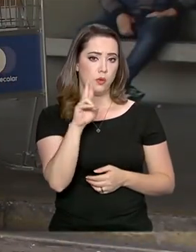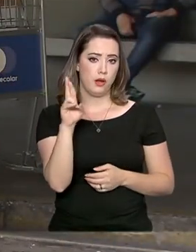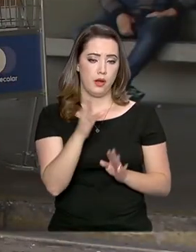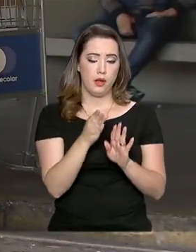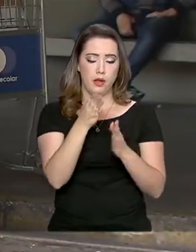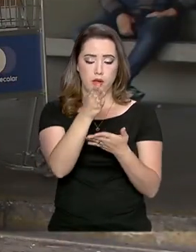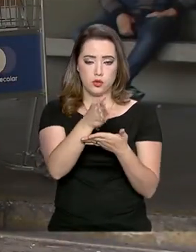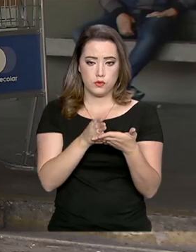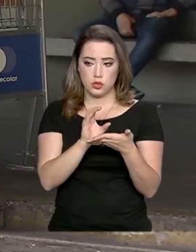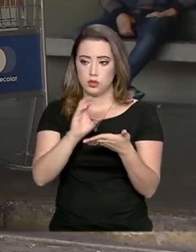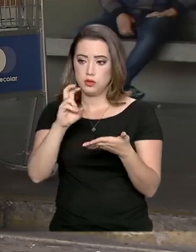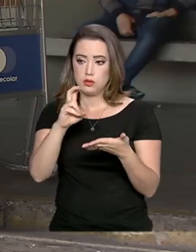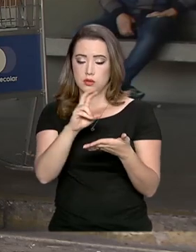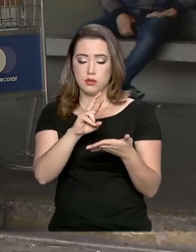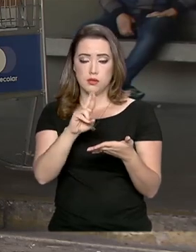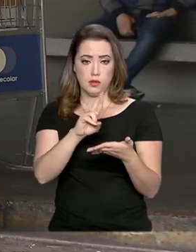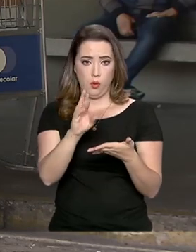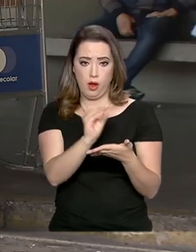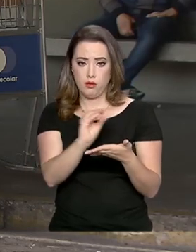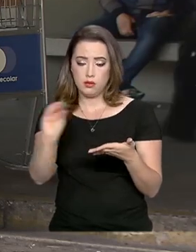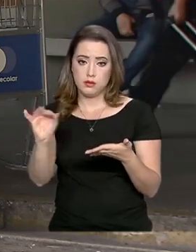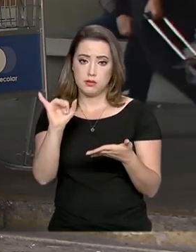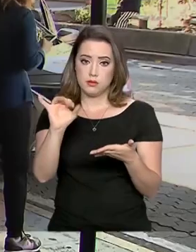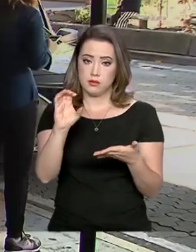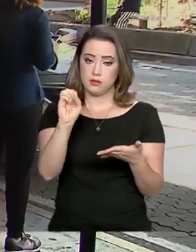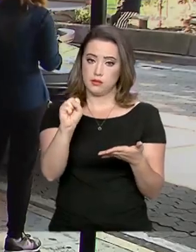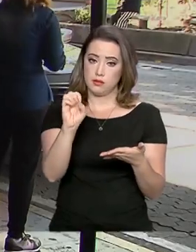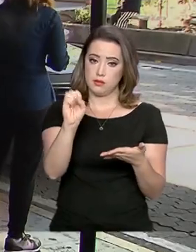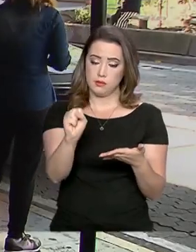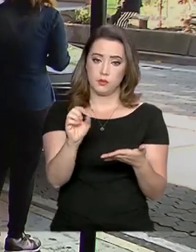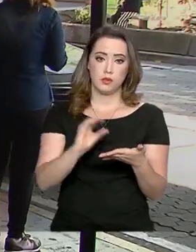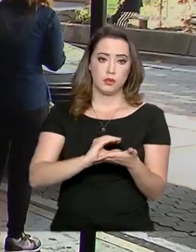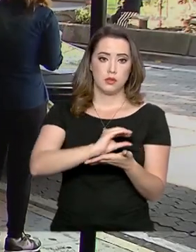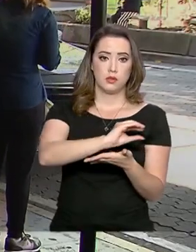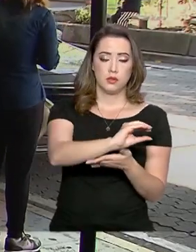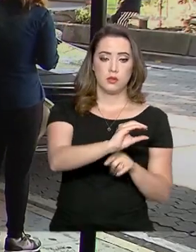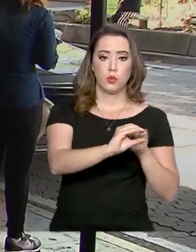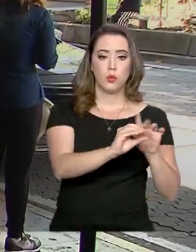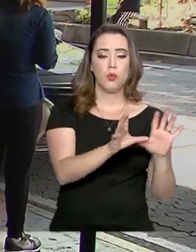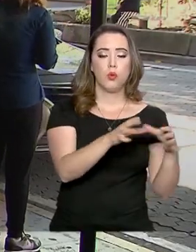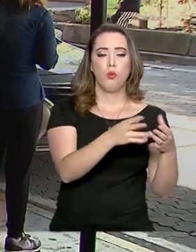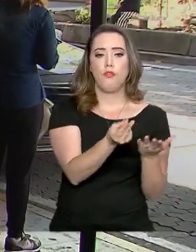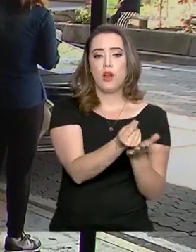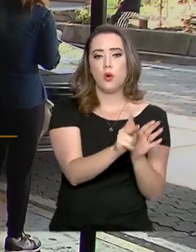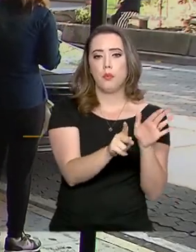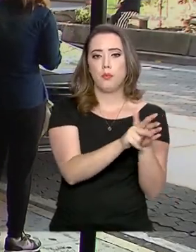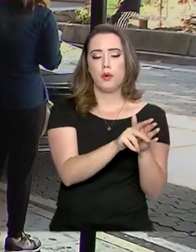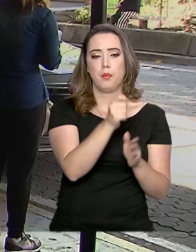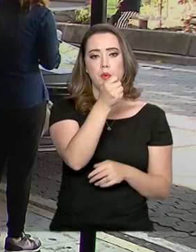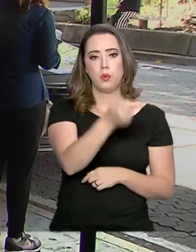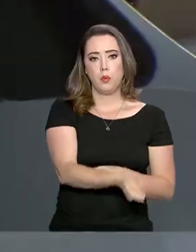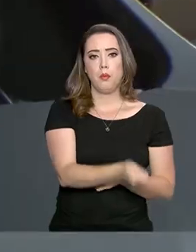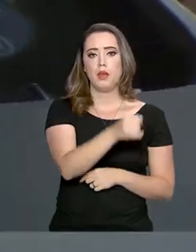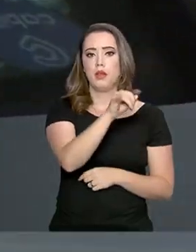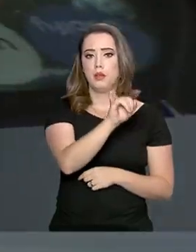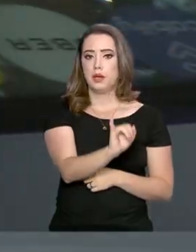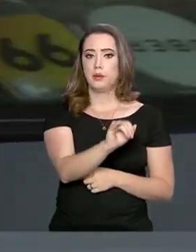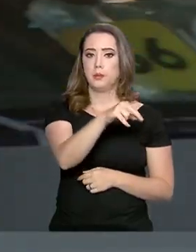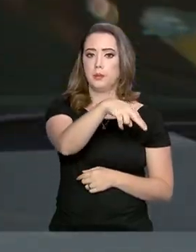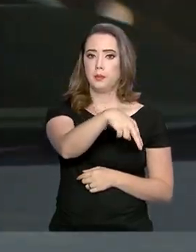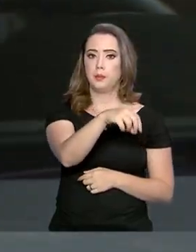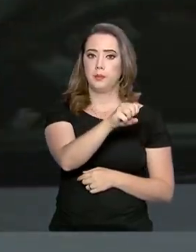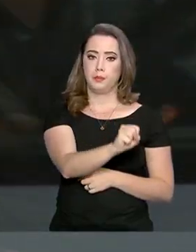destinados ao pagamento de ISS, o Imposto Municipal, e o resto vai para a contribuição do INSS,